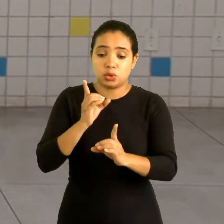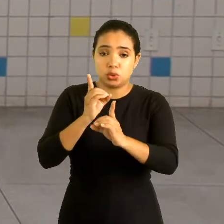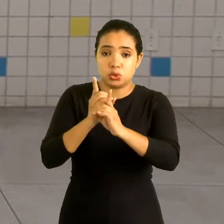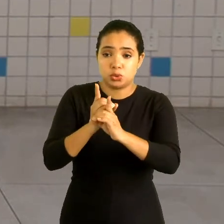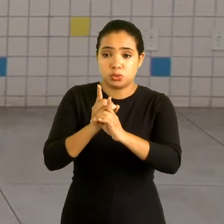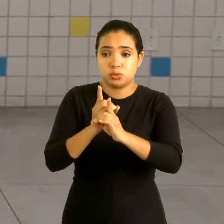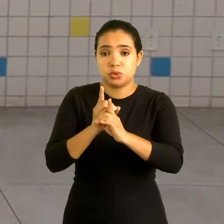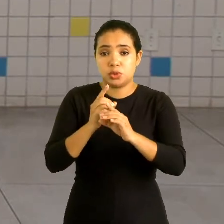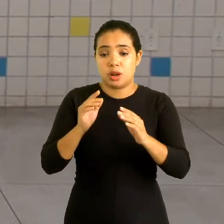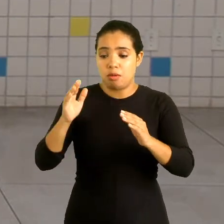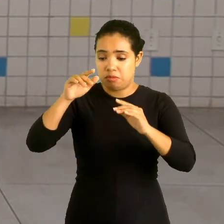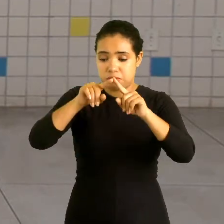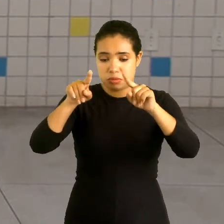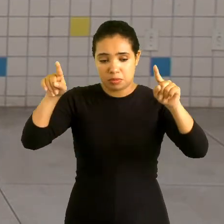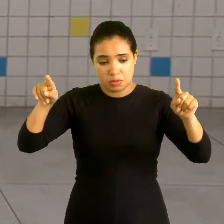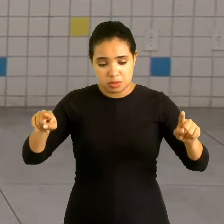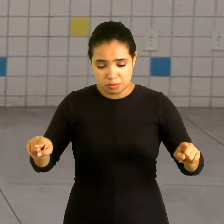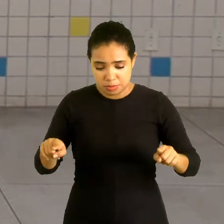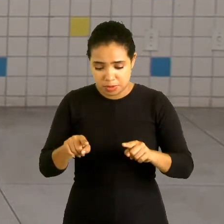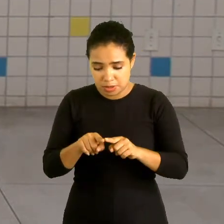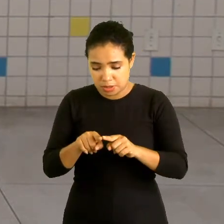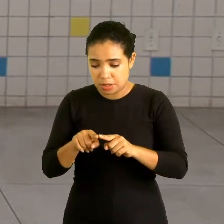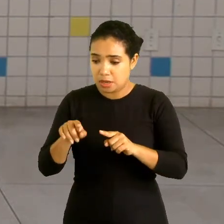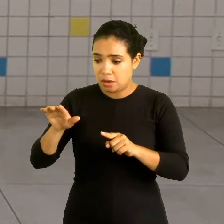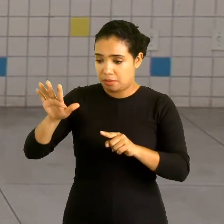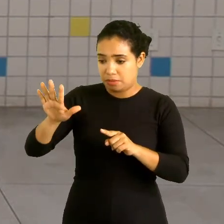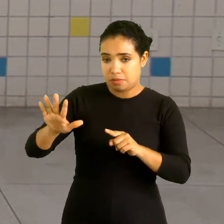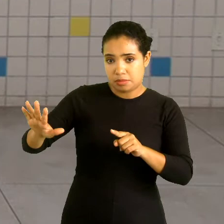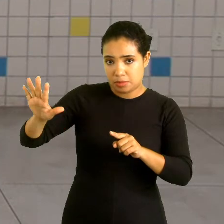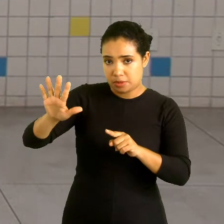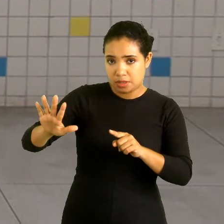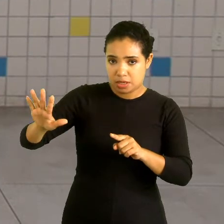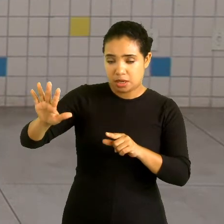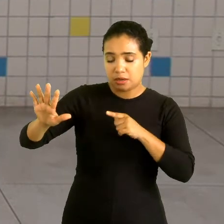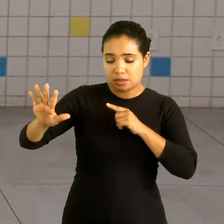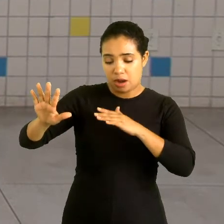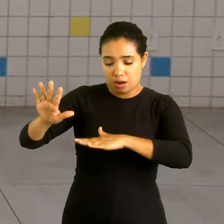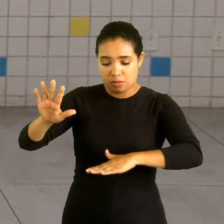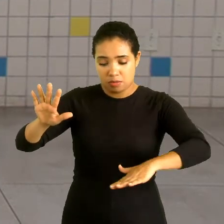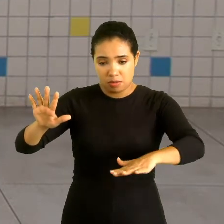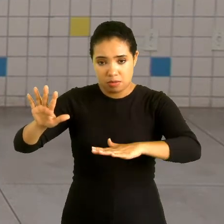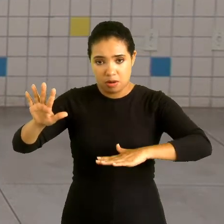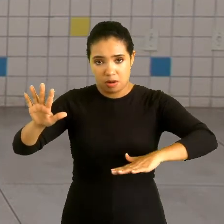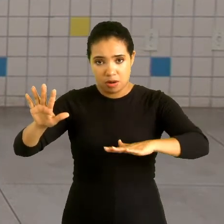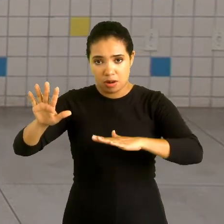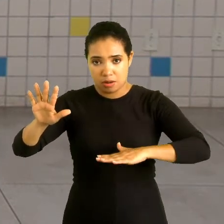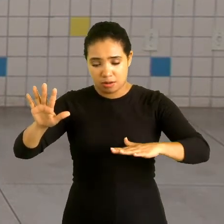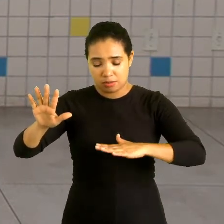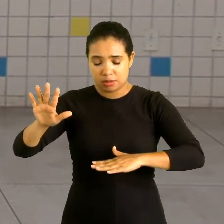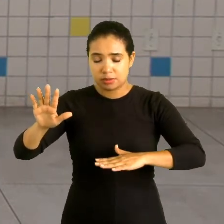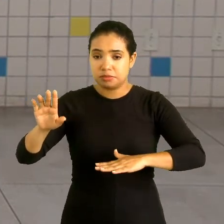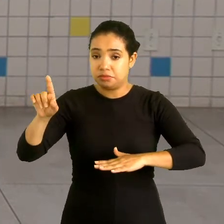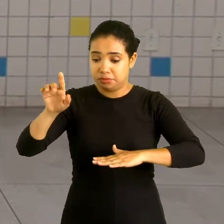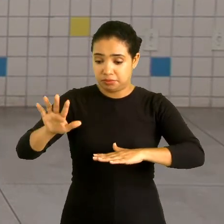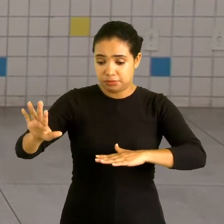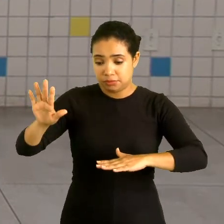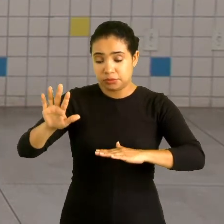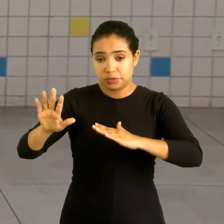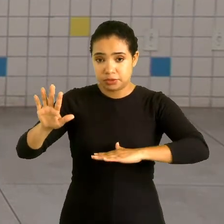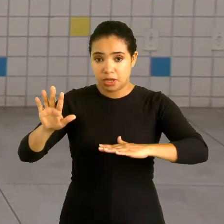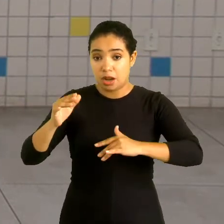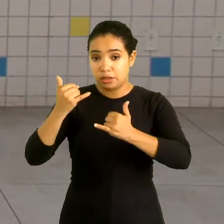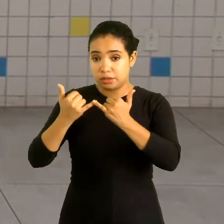lado. Nos exemplos anteriores, eu tinha o lado e queria a área. Então, percebam aí as